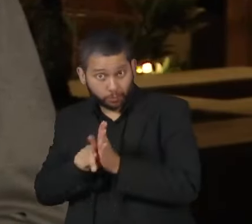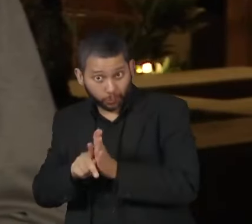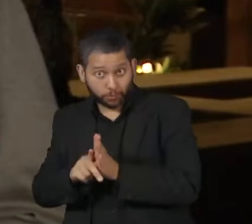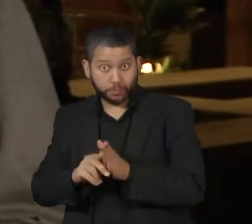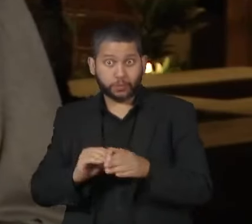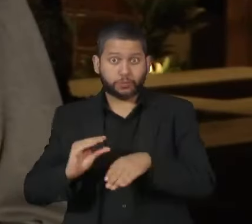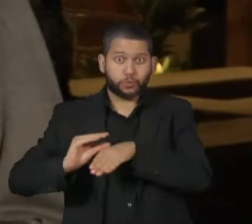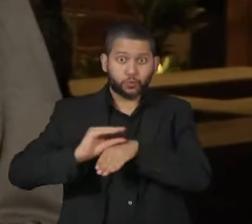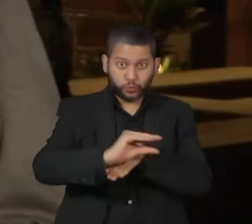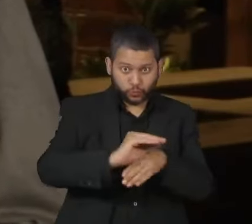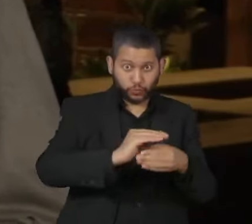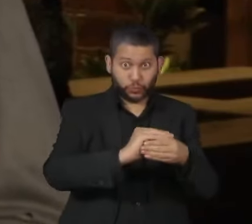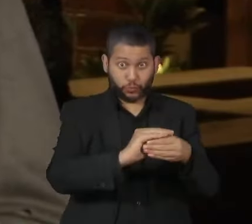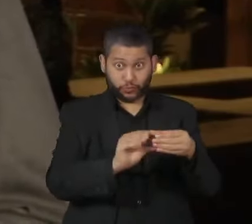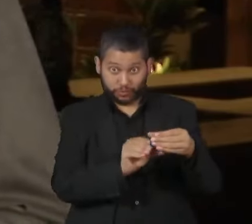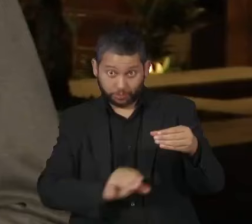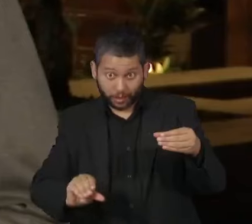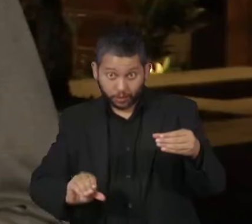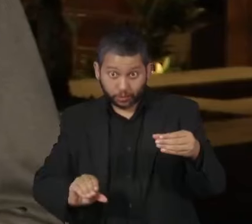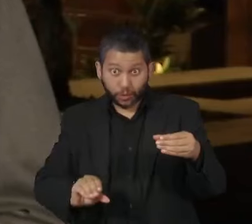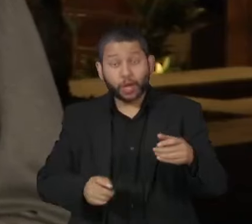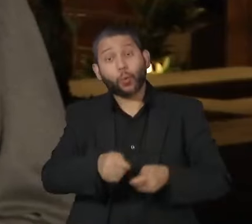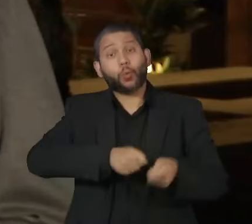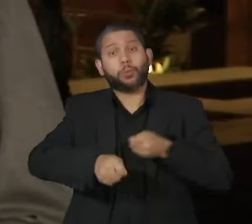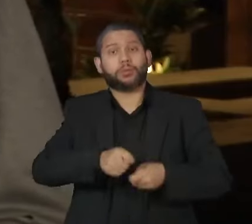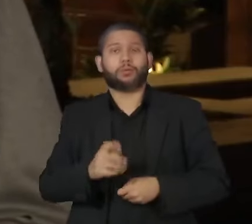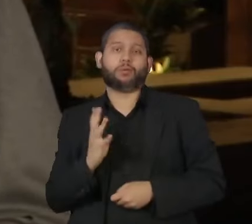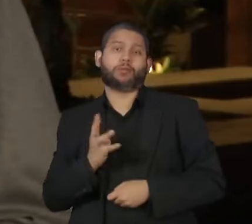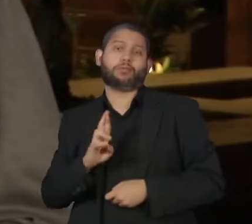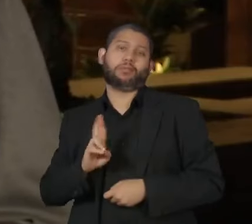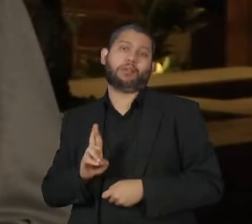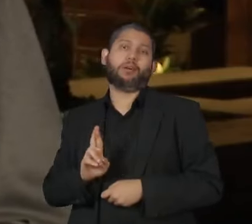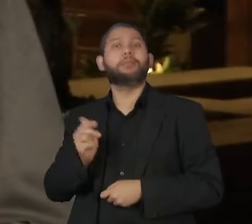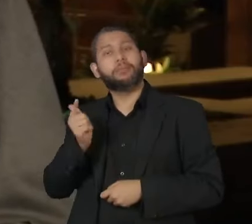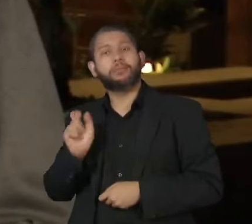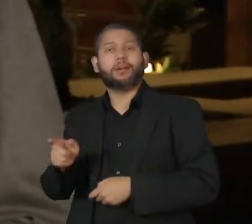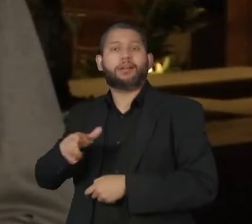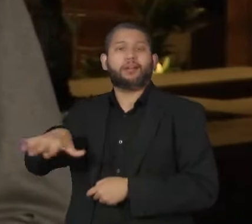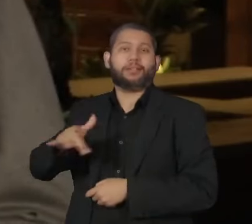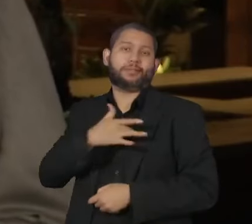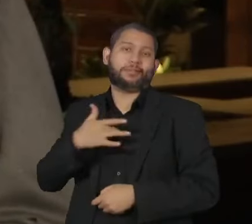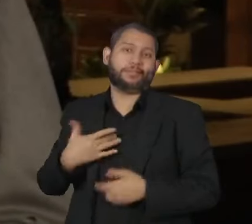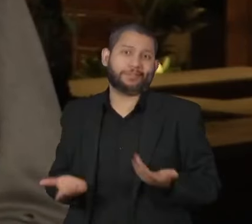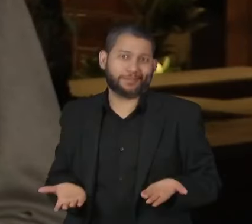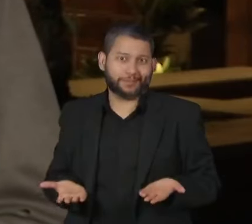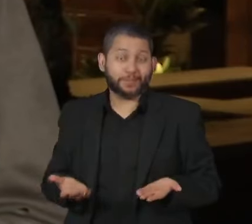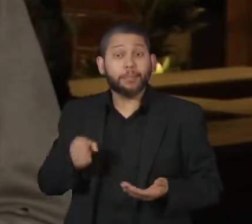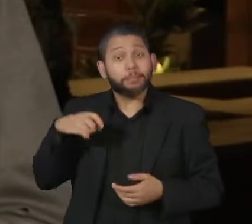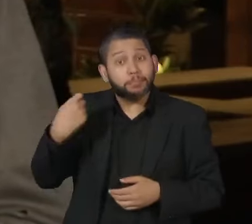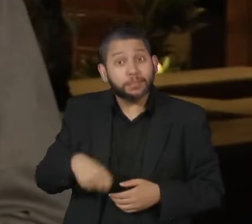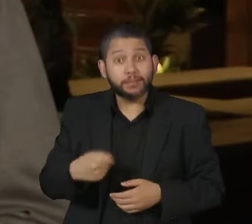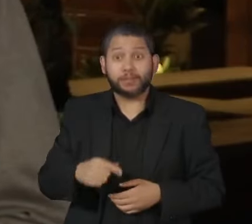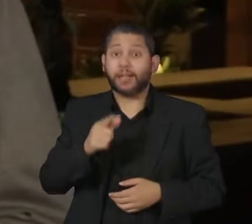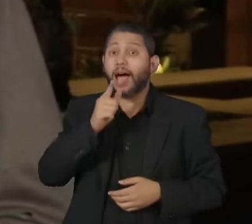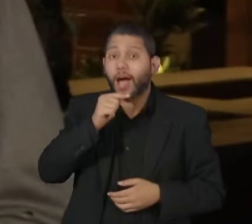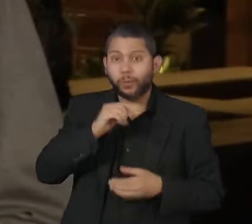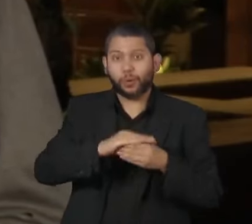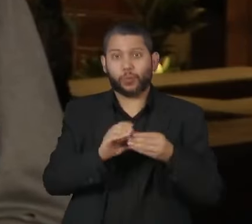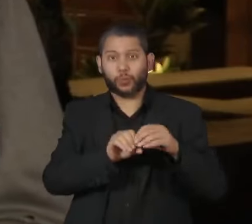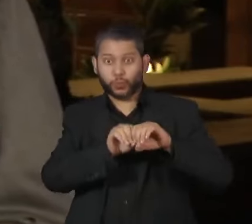quatro engastos na saúde. O Brasil tem como meta universalizar o acesso à água e esgoto até 2030.